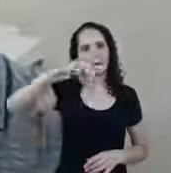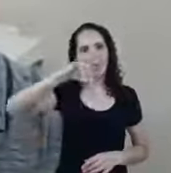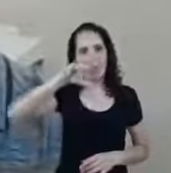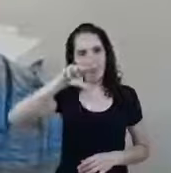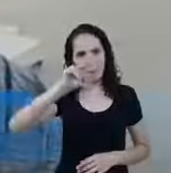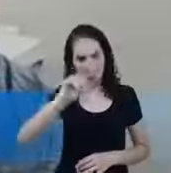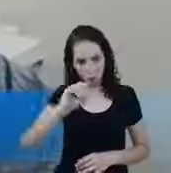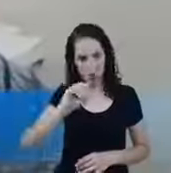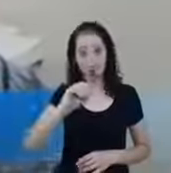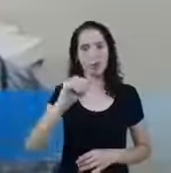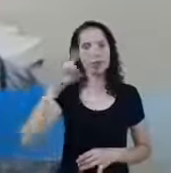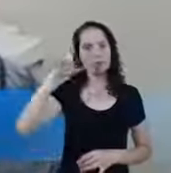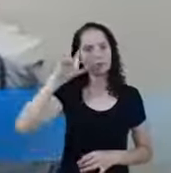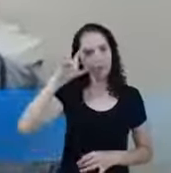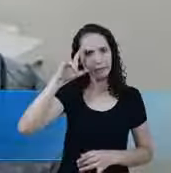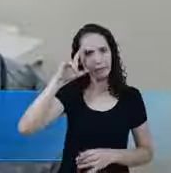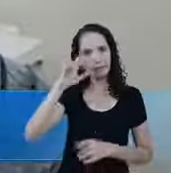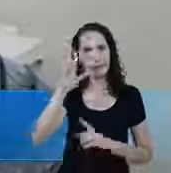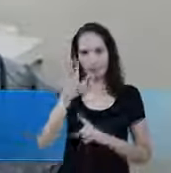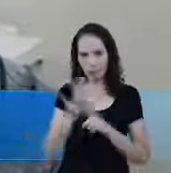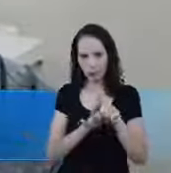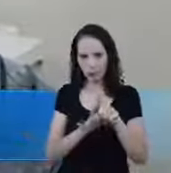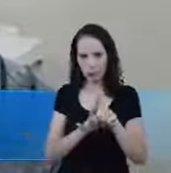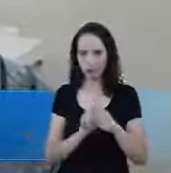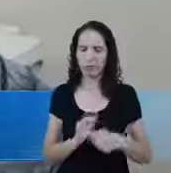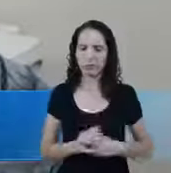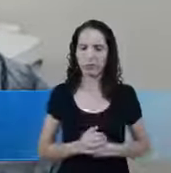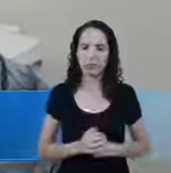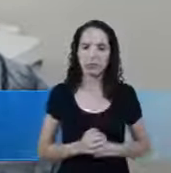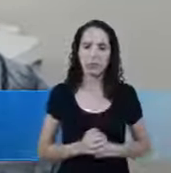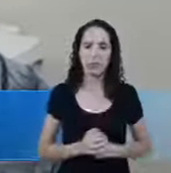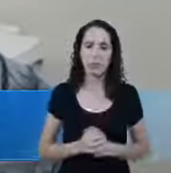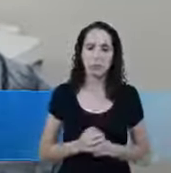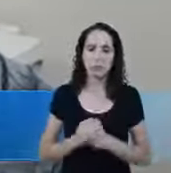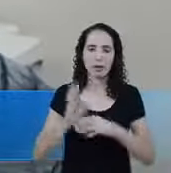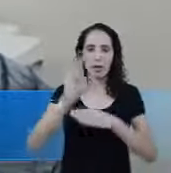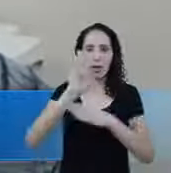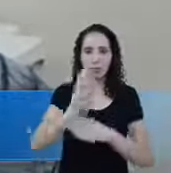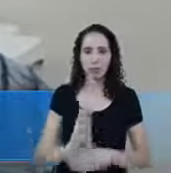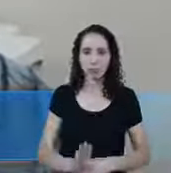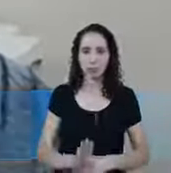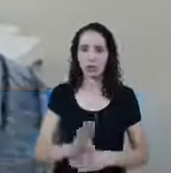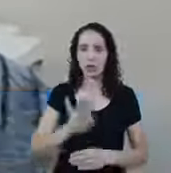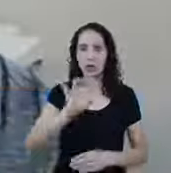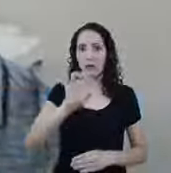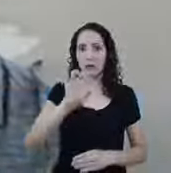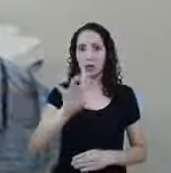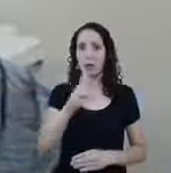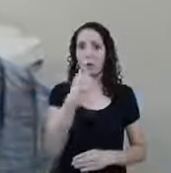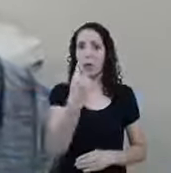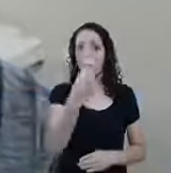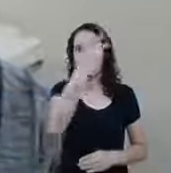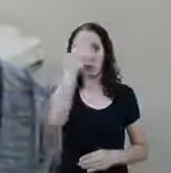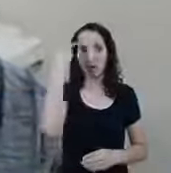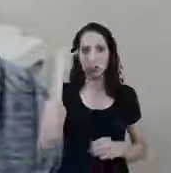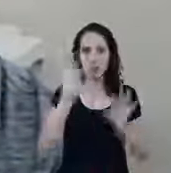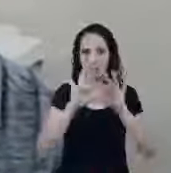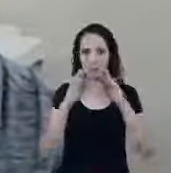repetir Ele está pelo Instagram Perguntando assim Doutor A ajuda é só para um membro da família?